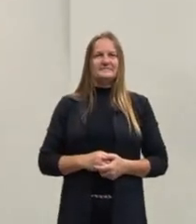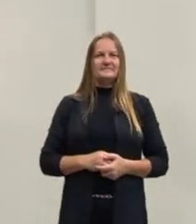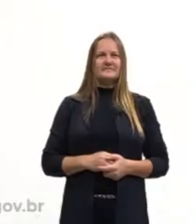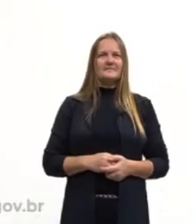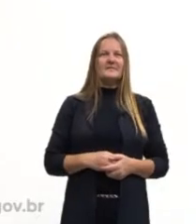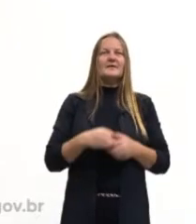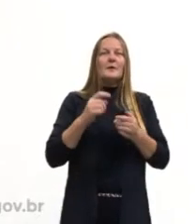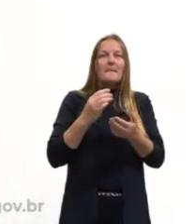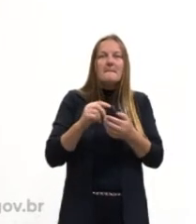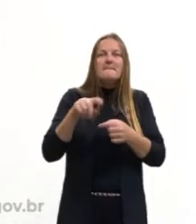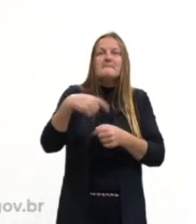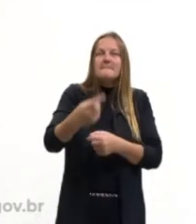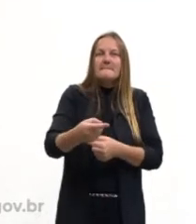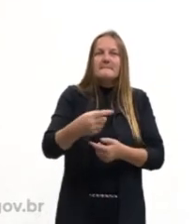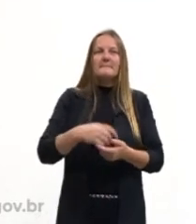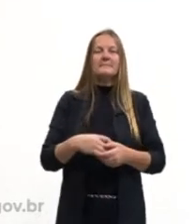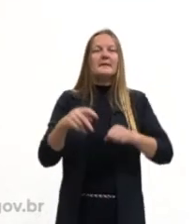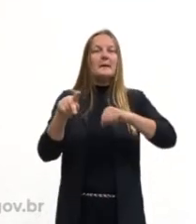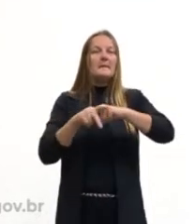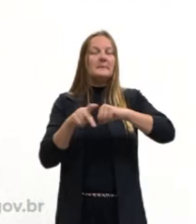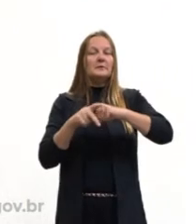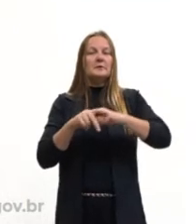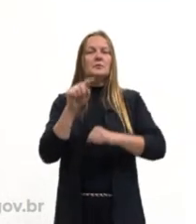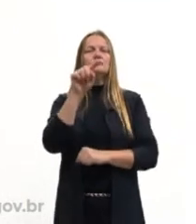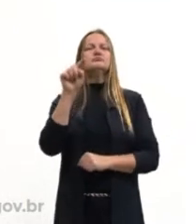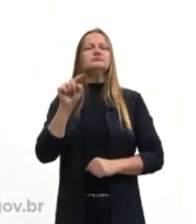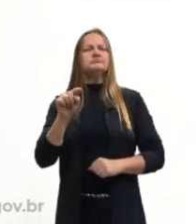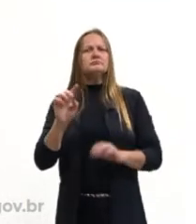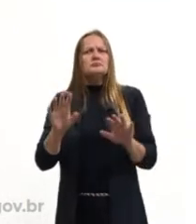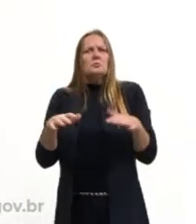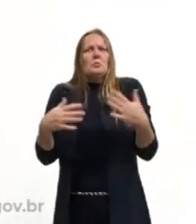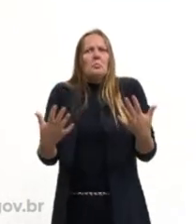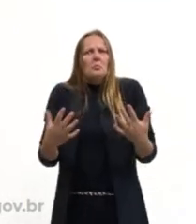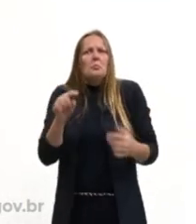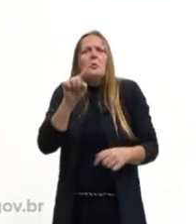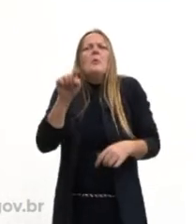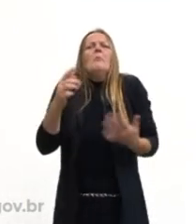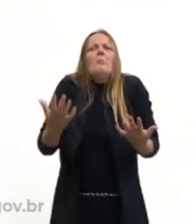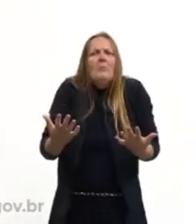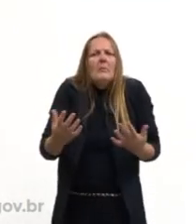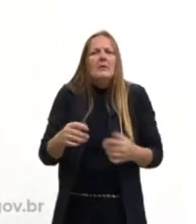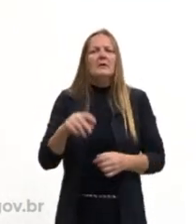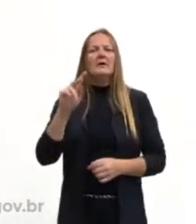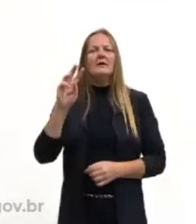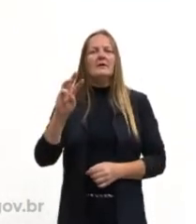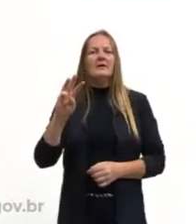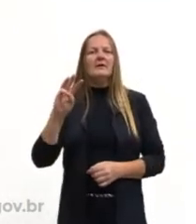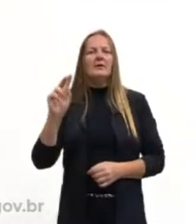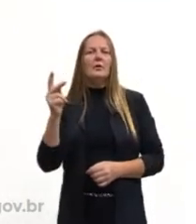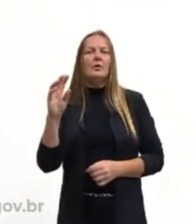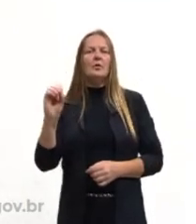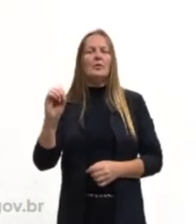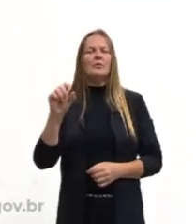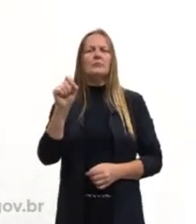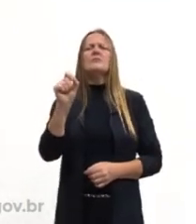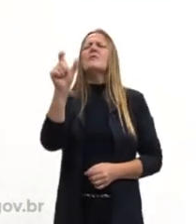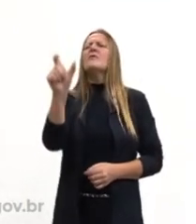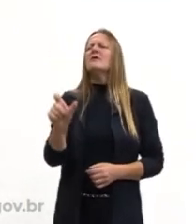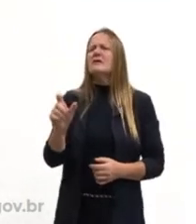Vamos adiante, então. Pronomes interrogativos. Os pronomes interrogativos. Who significa quem.